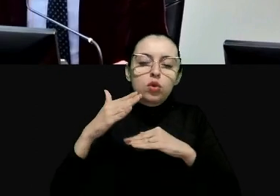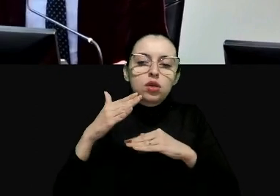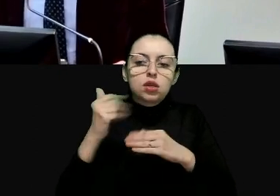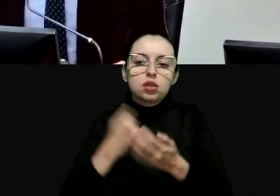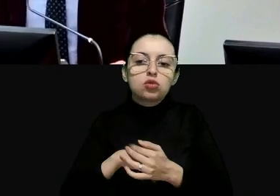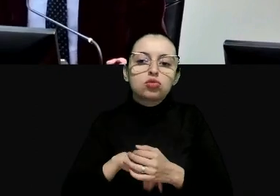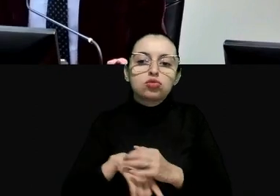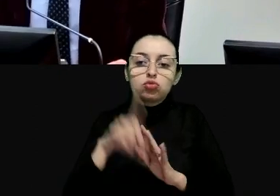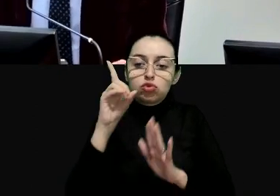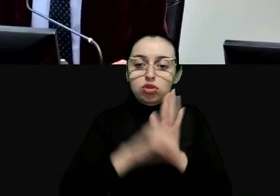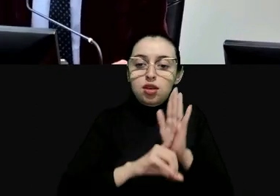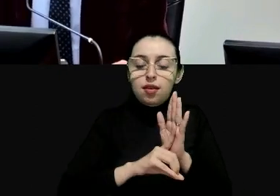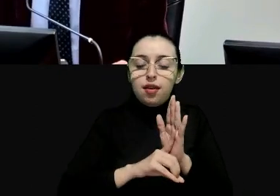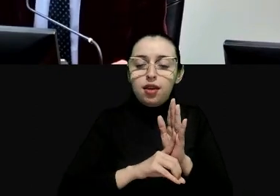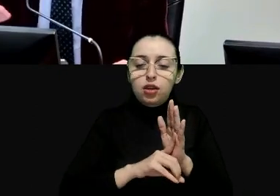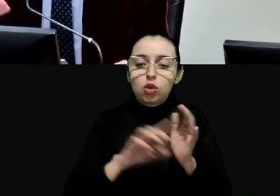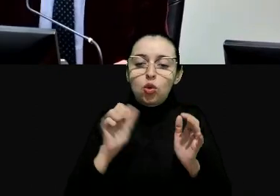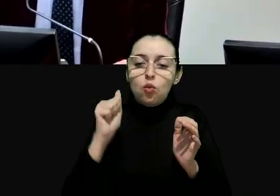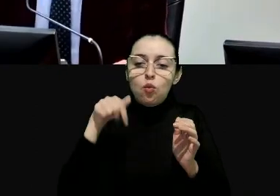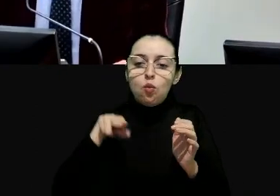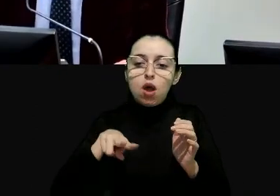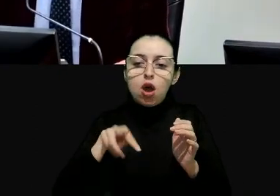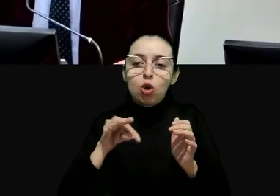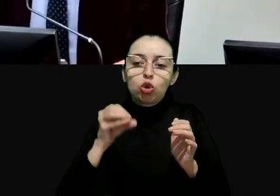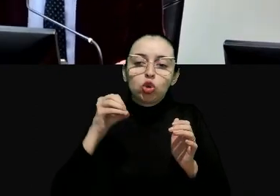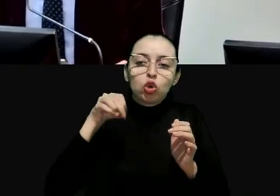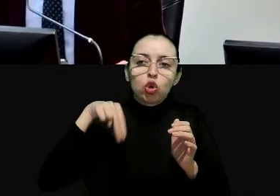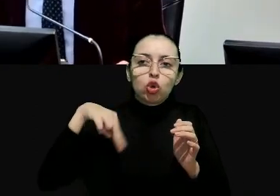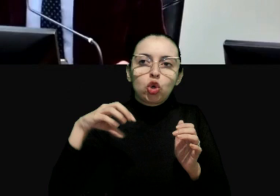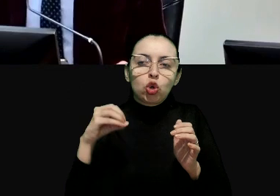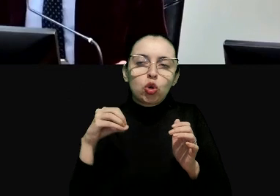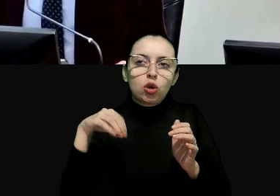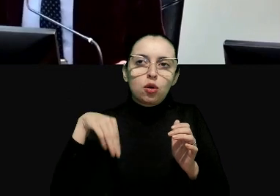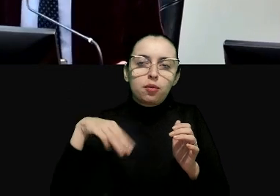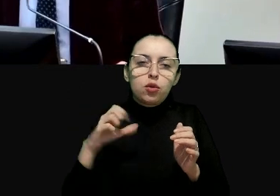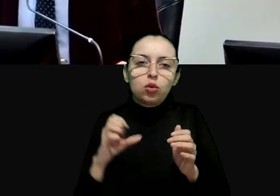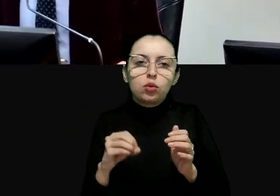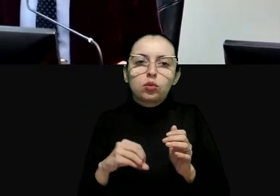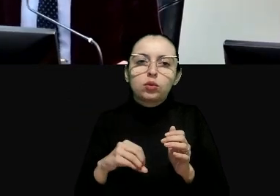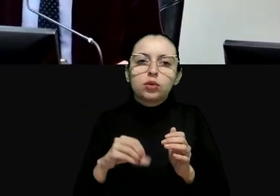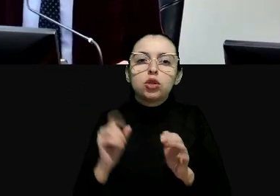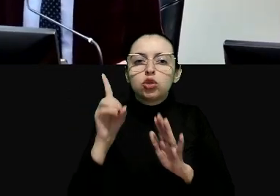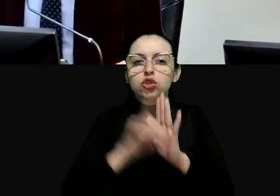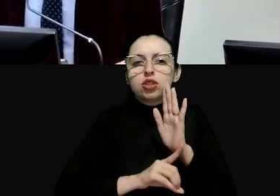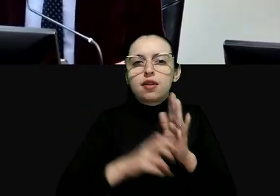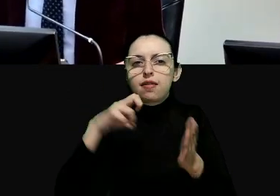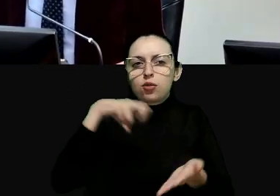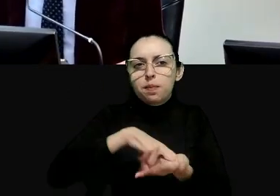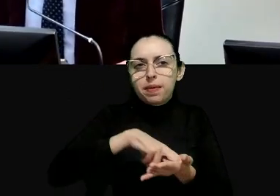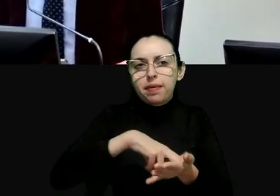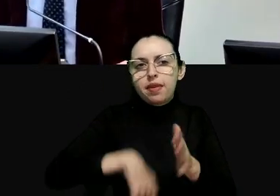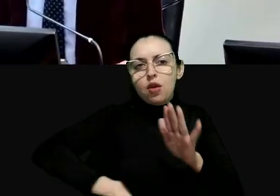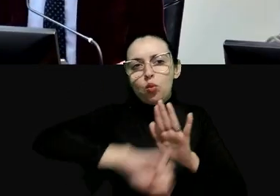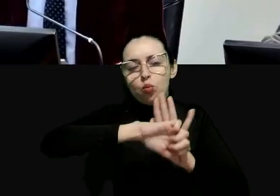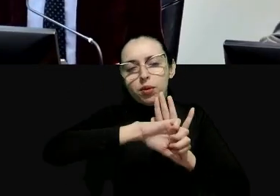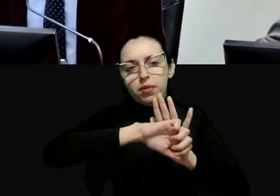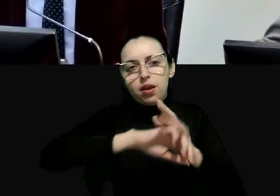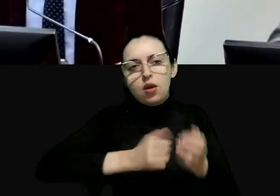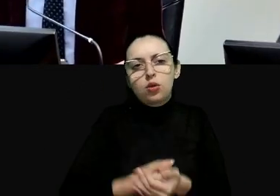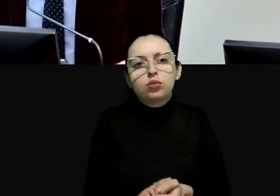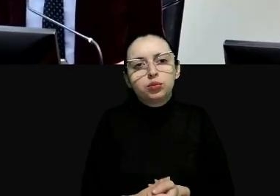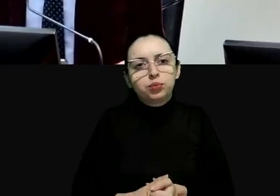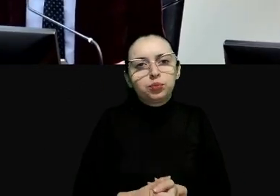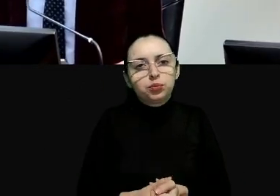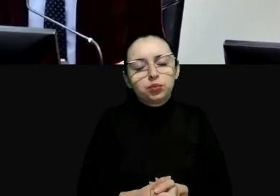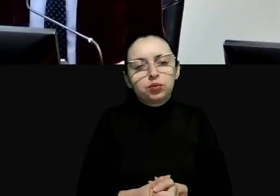há um direito autônomo e o direito represivo seria o direito criminal penal depois